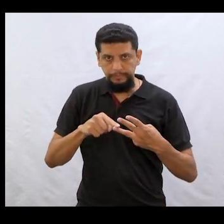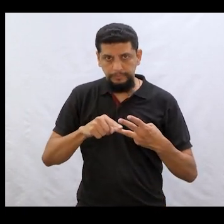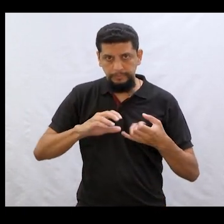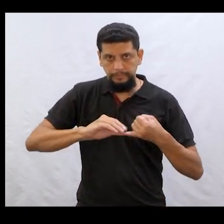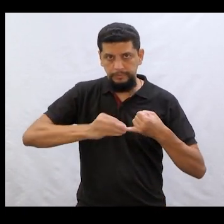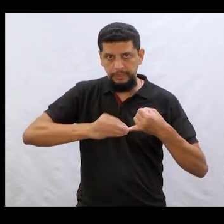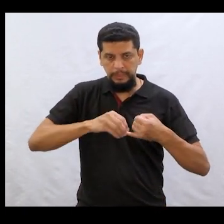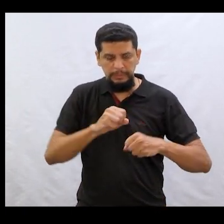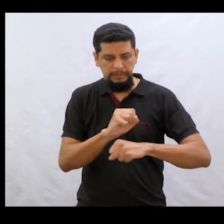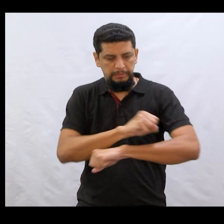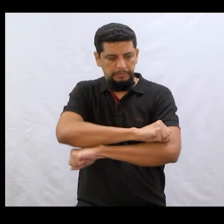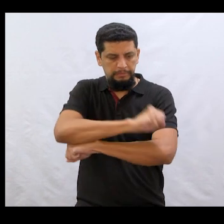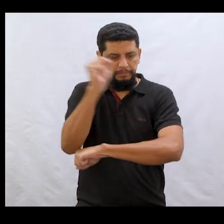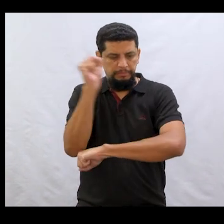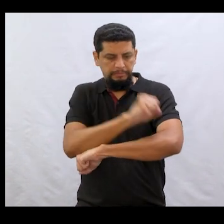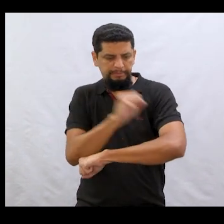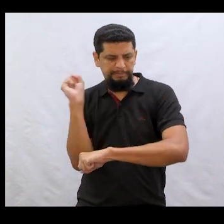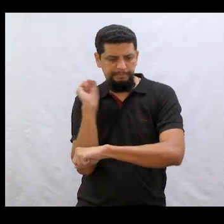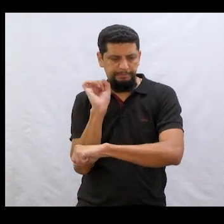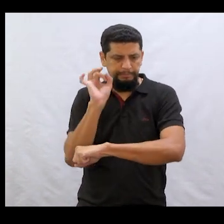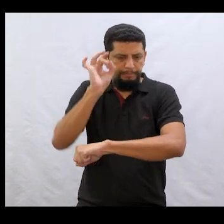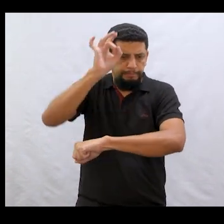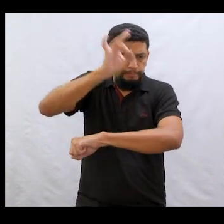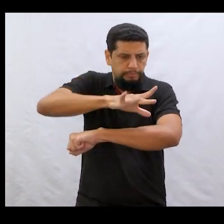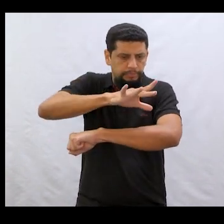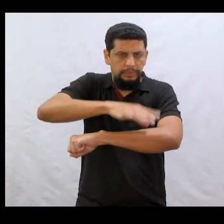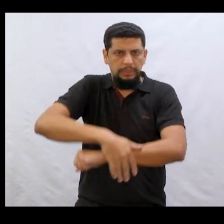daí ele subiu...